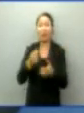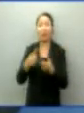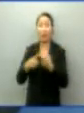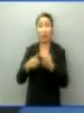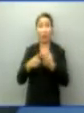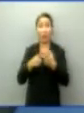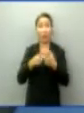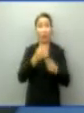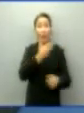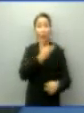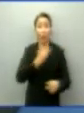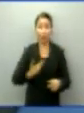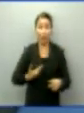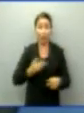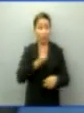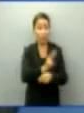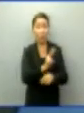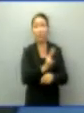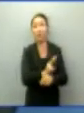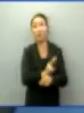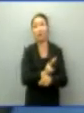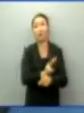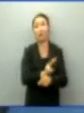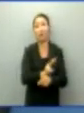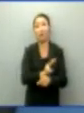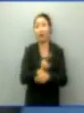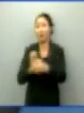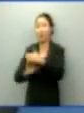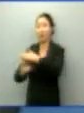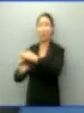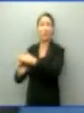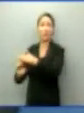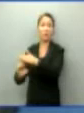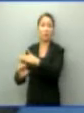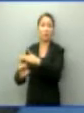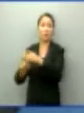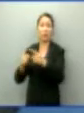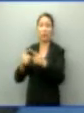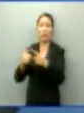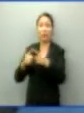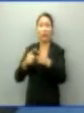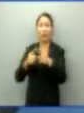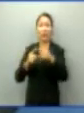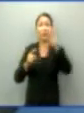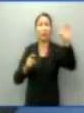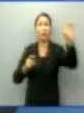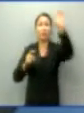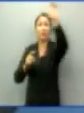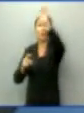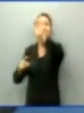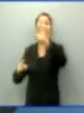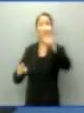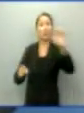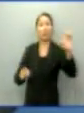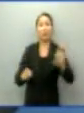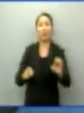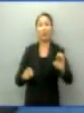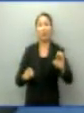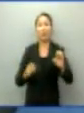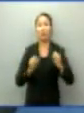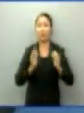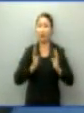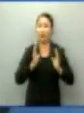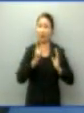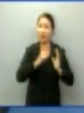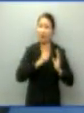Estado, para que eles possam proteger da concorrência dos Estados vizinhos. O nosso empresário hoje não tem a segurança, é